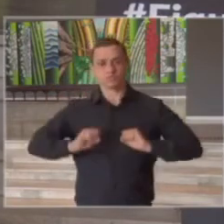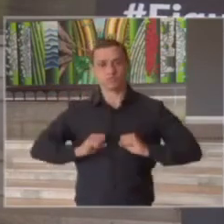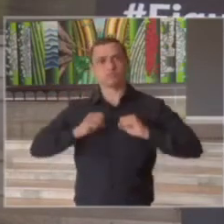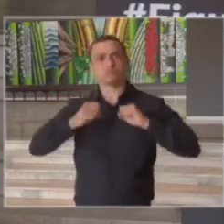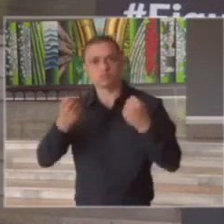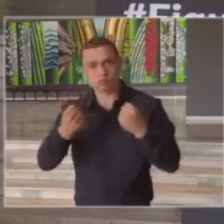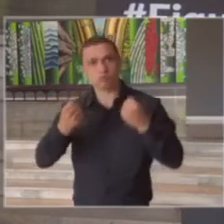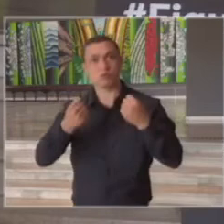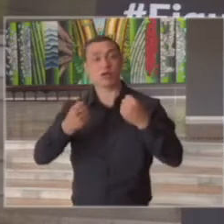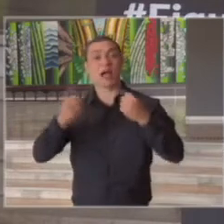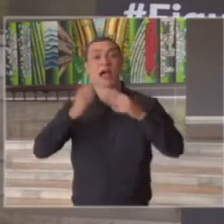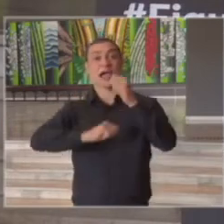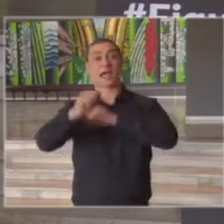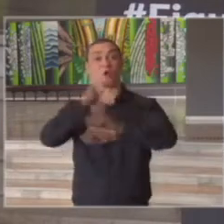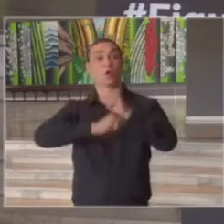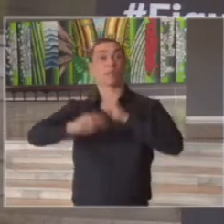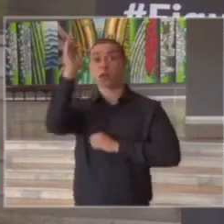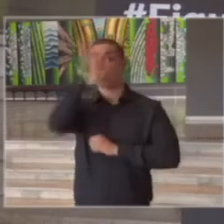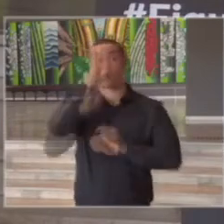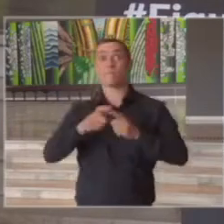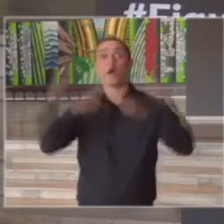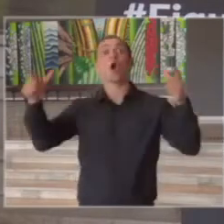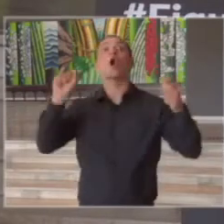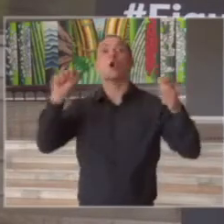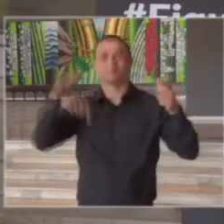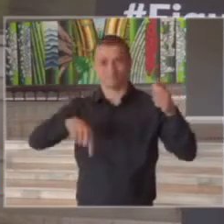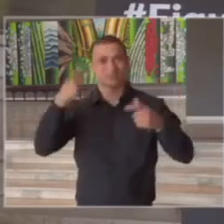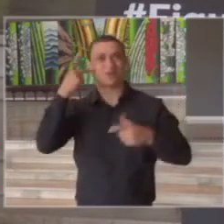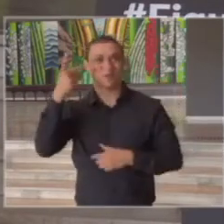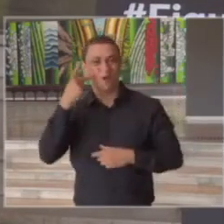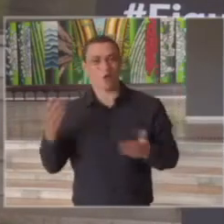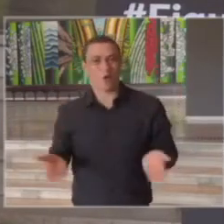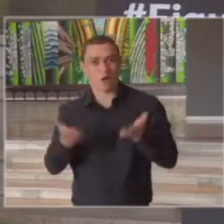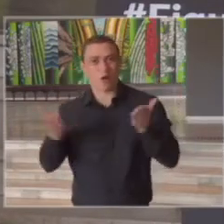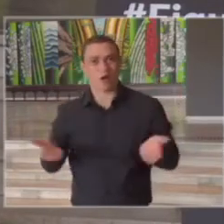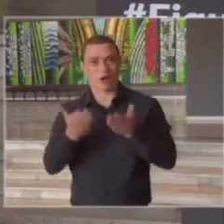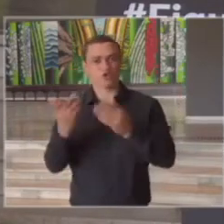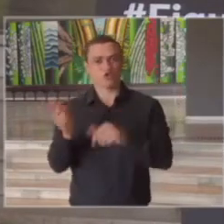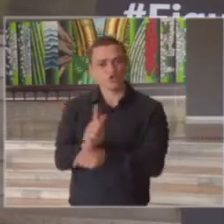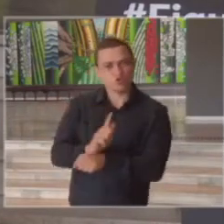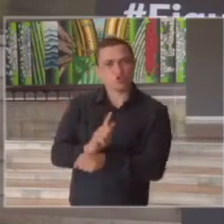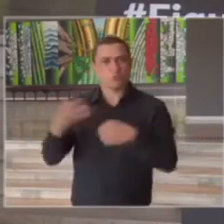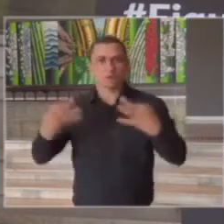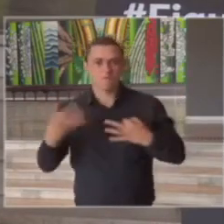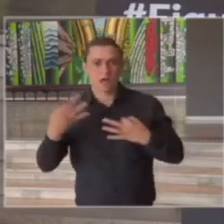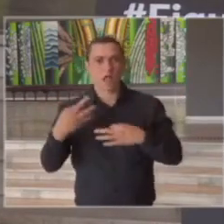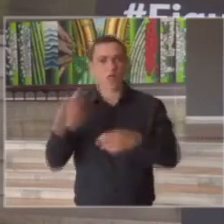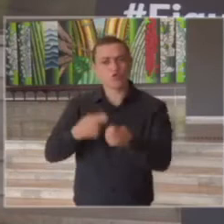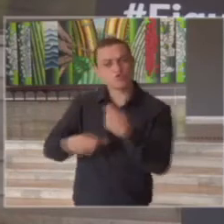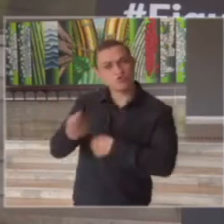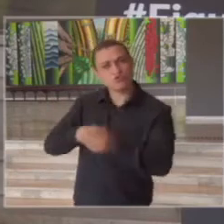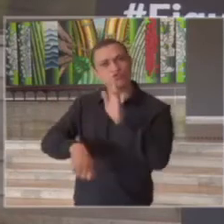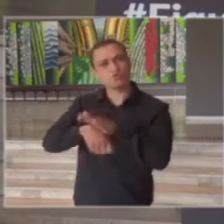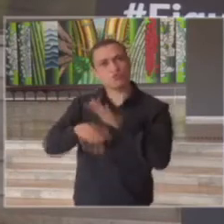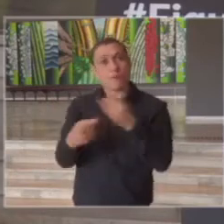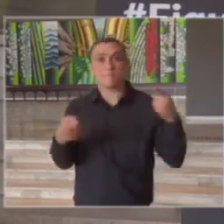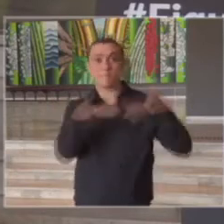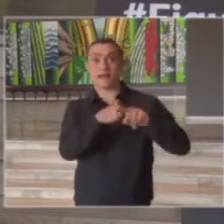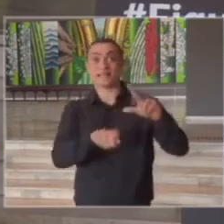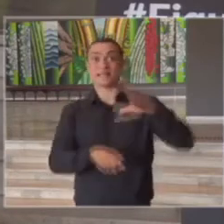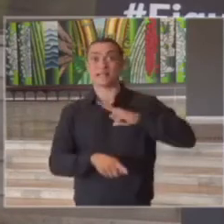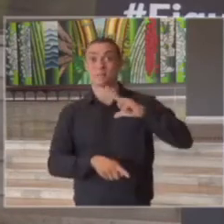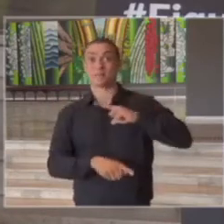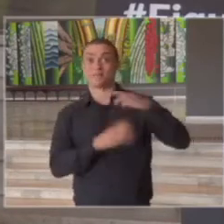maior economia brasileira que é a economia de São Paulo com uma gestão eficiente com uma gestão em parceria com o setor privado